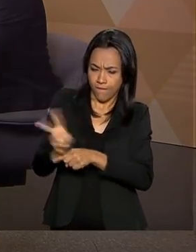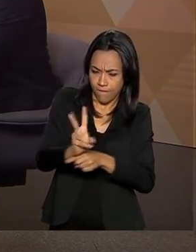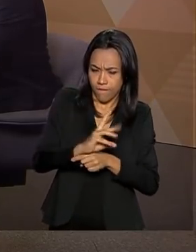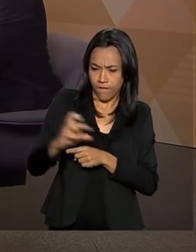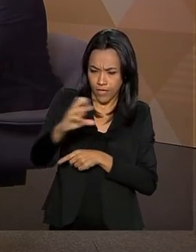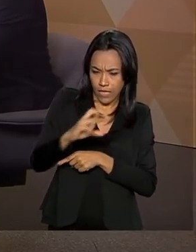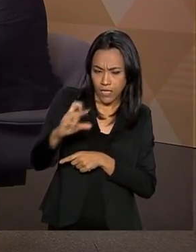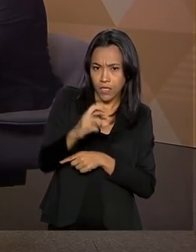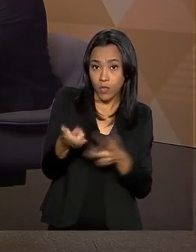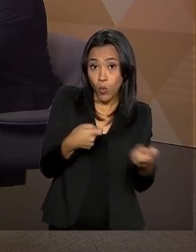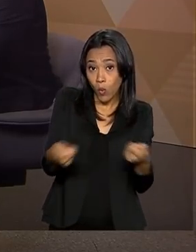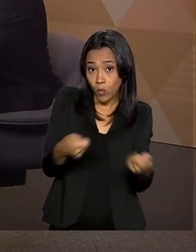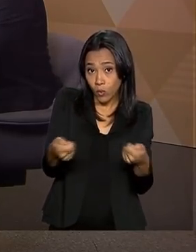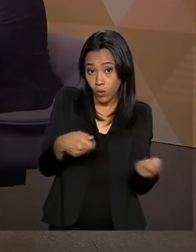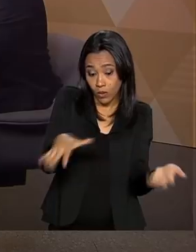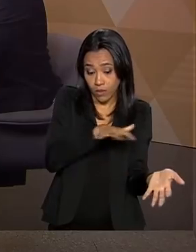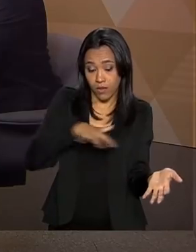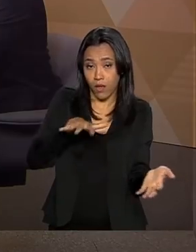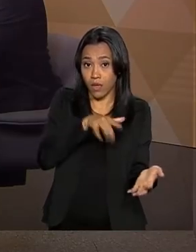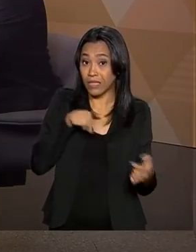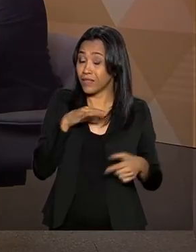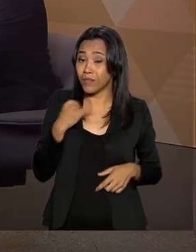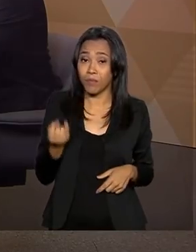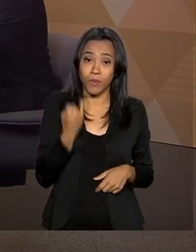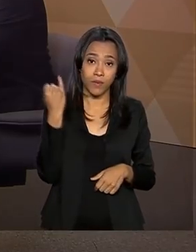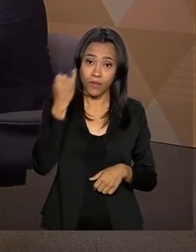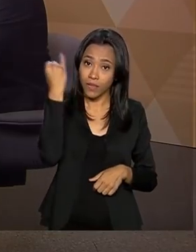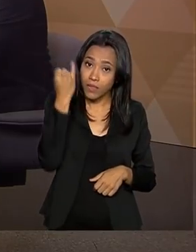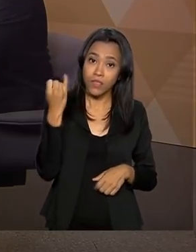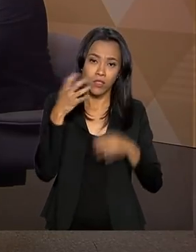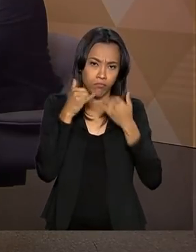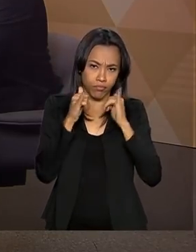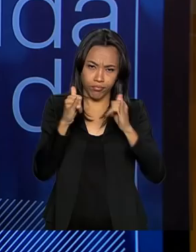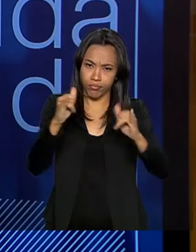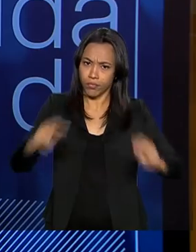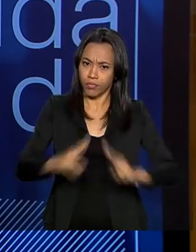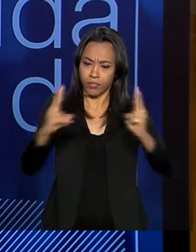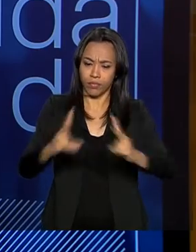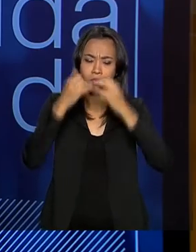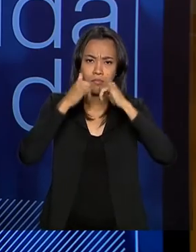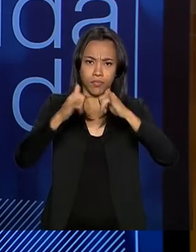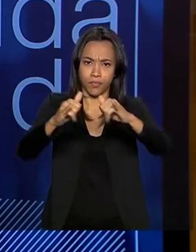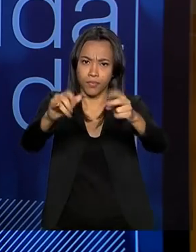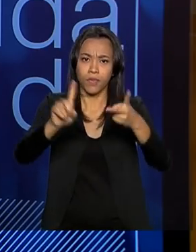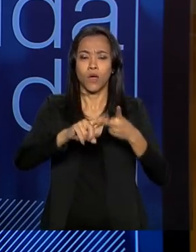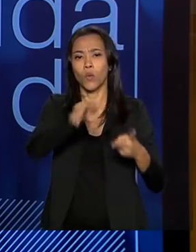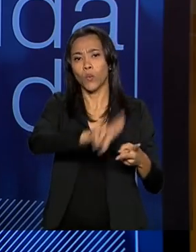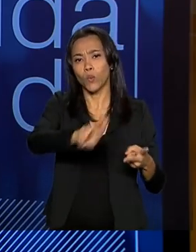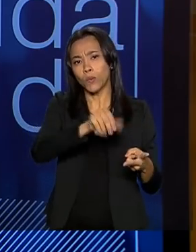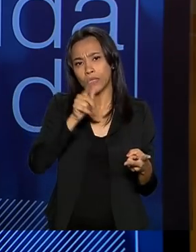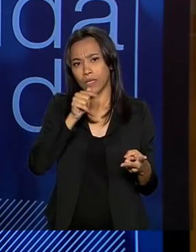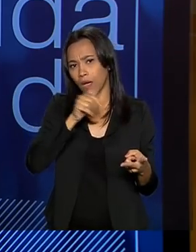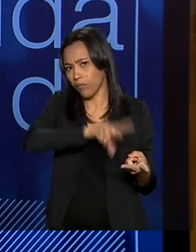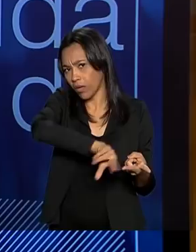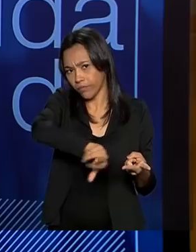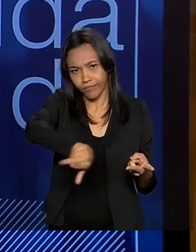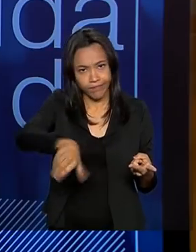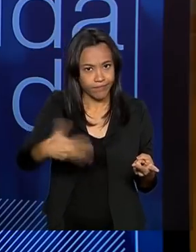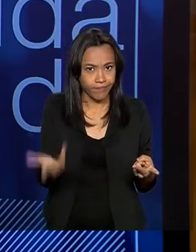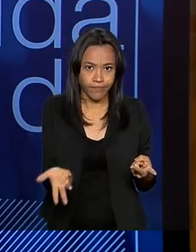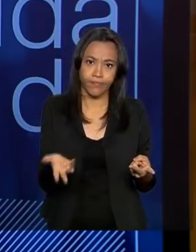controle de um setor que é tão importante, tanto na geração de energia elétrica, na utilização da água para usos múltiplos,